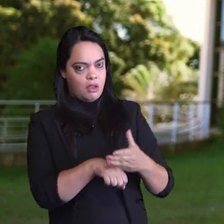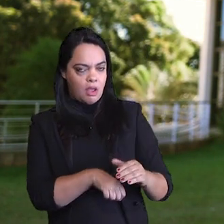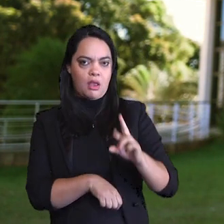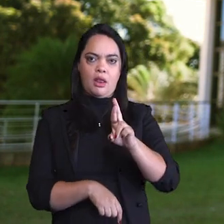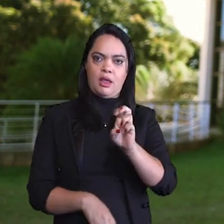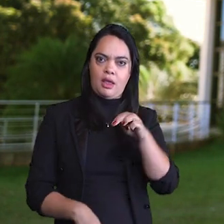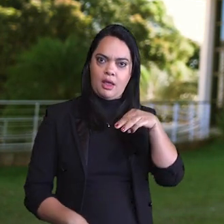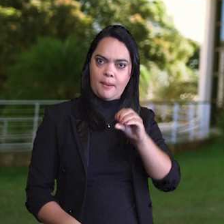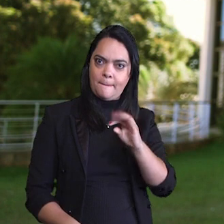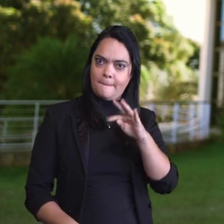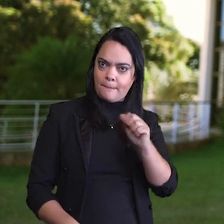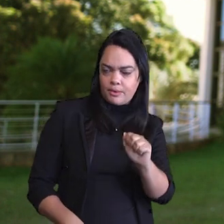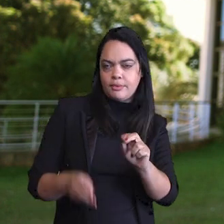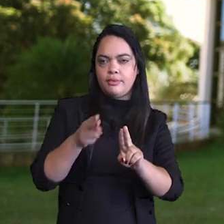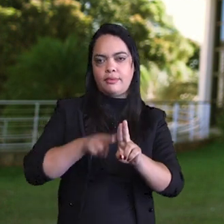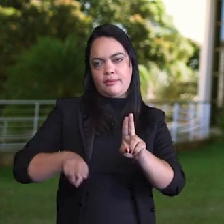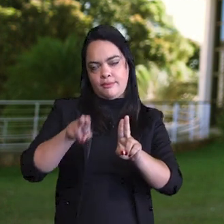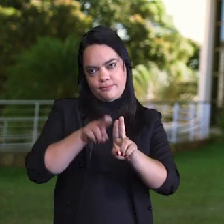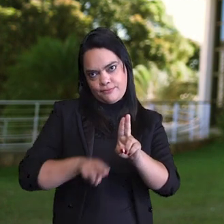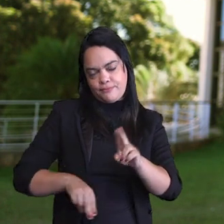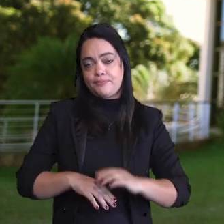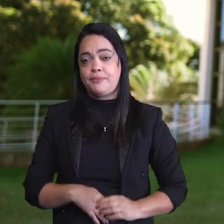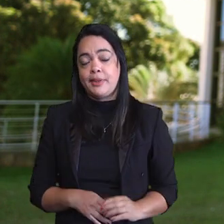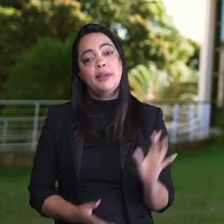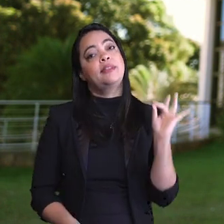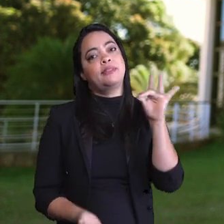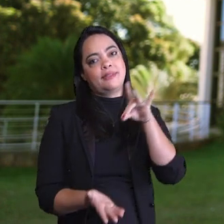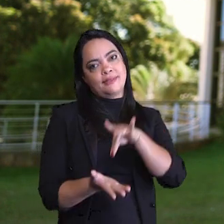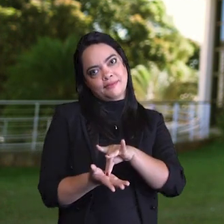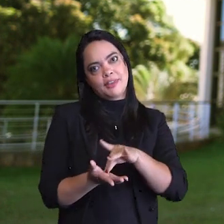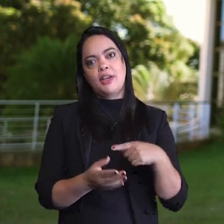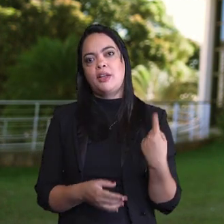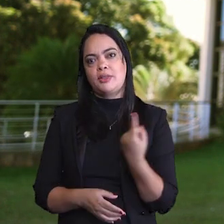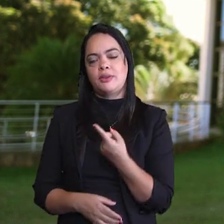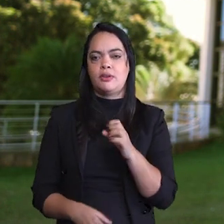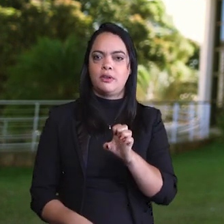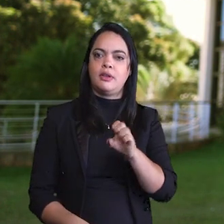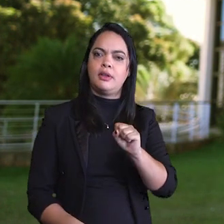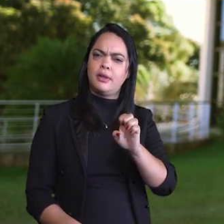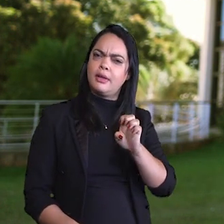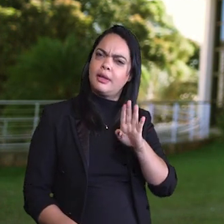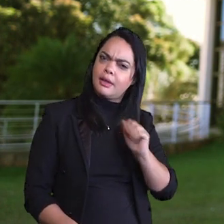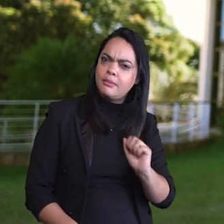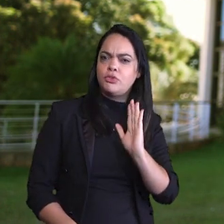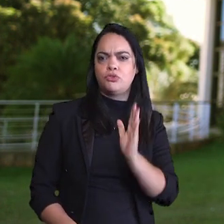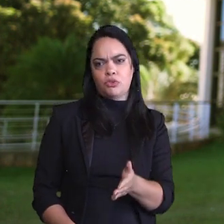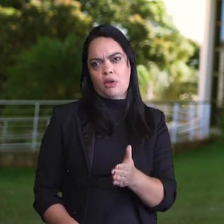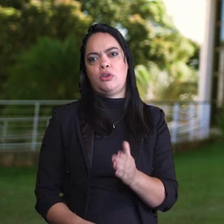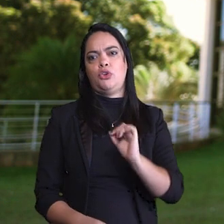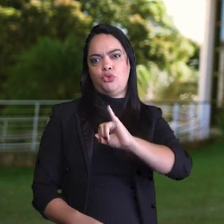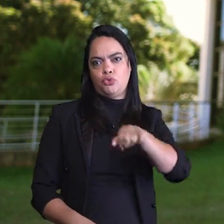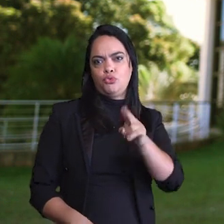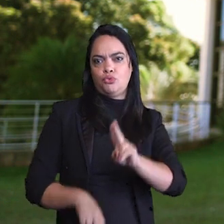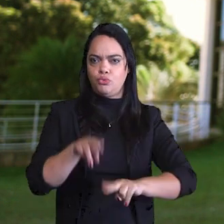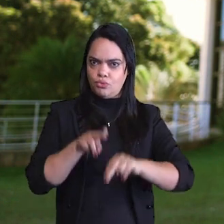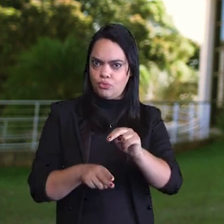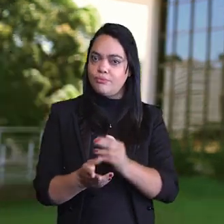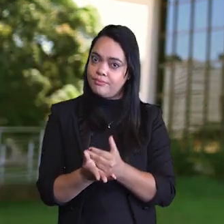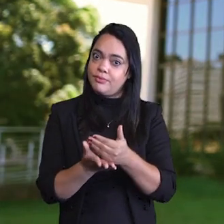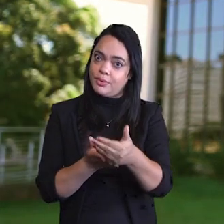remotas na Universidade Federal de Uberlândia. Na verdade, a nossa exeba já iniciou em junho desse ano.